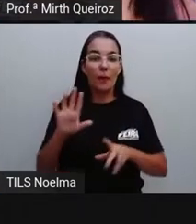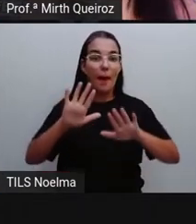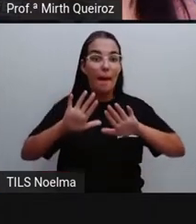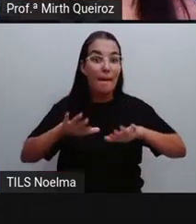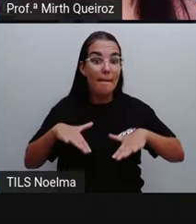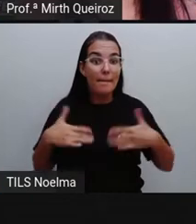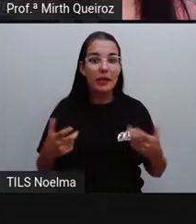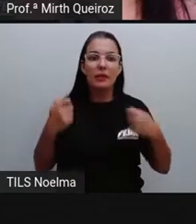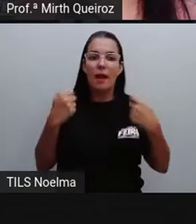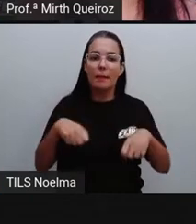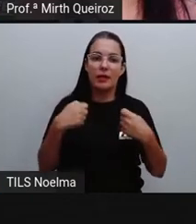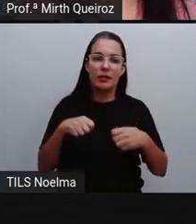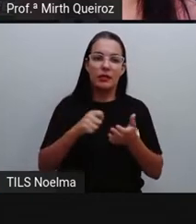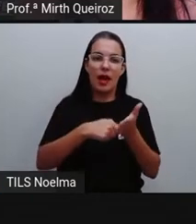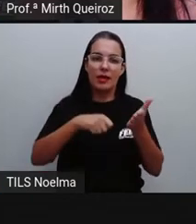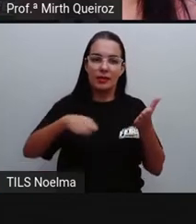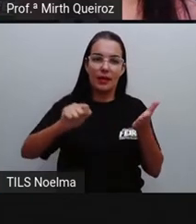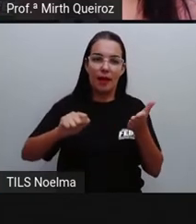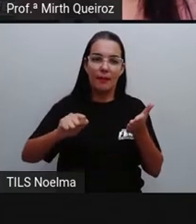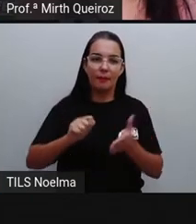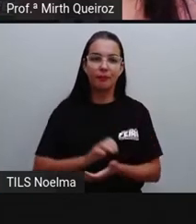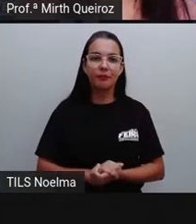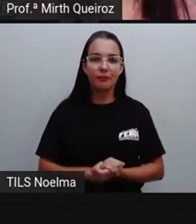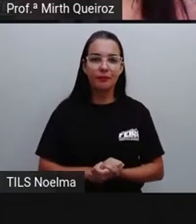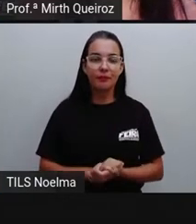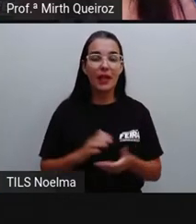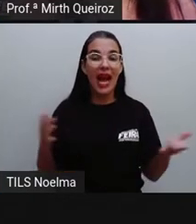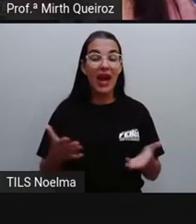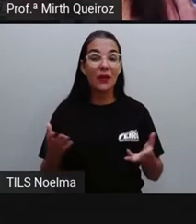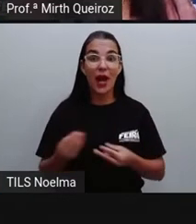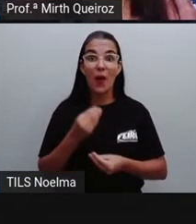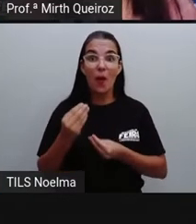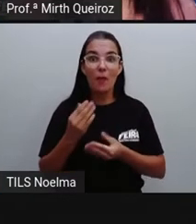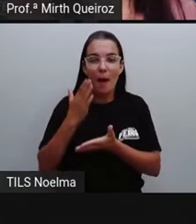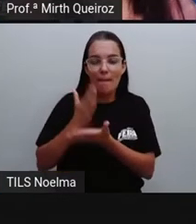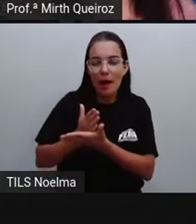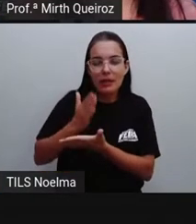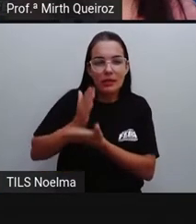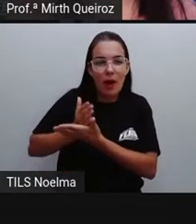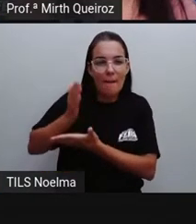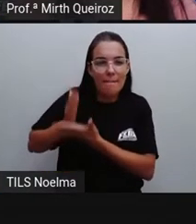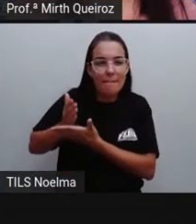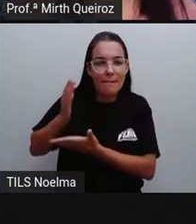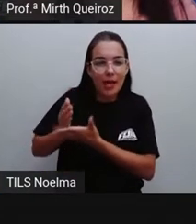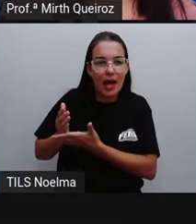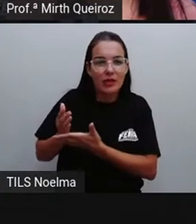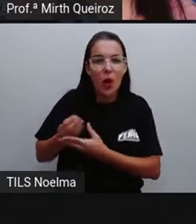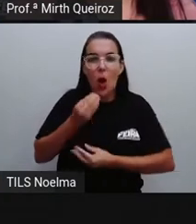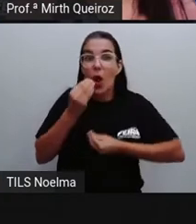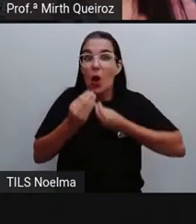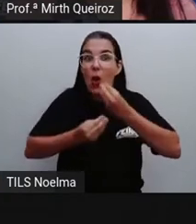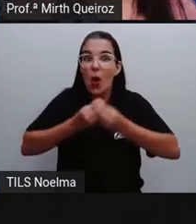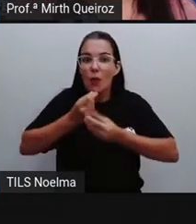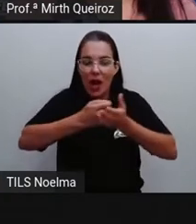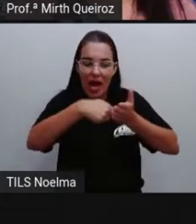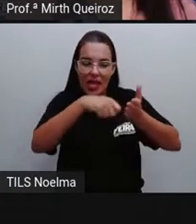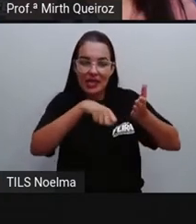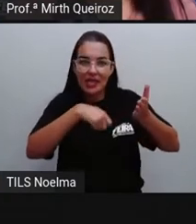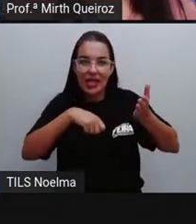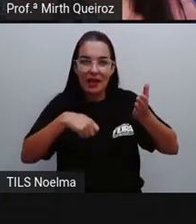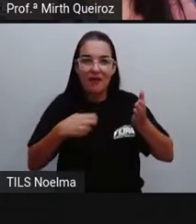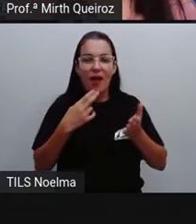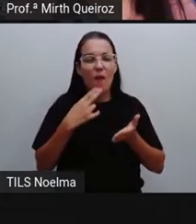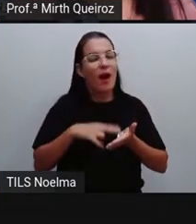centralizado. E agora a gente vai ver passo a passo de como se escrever